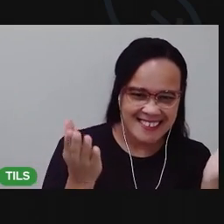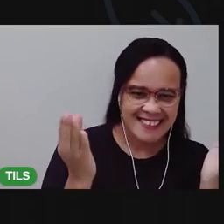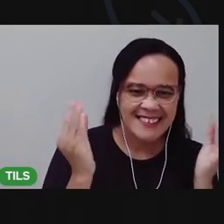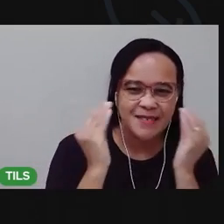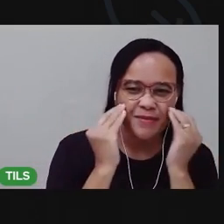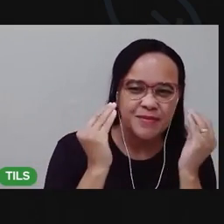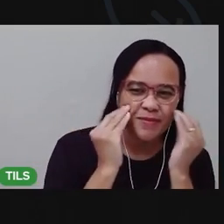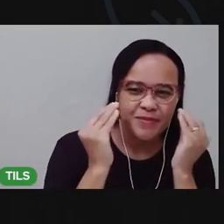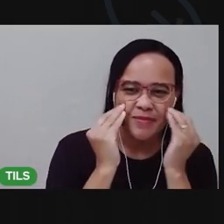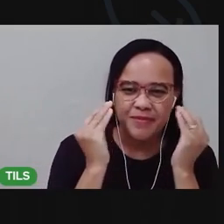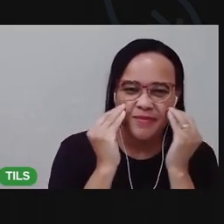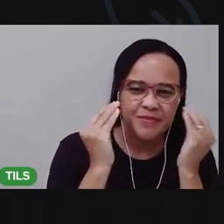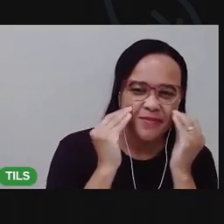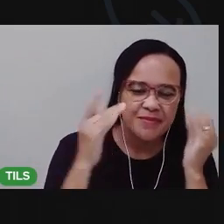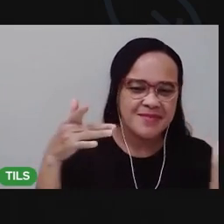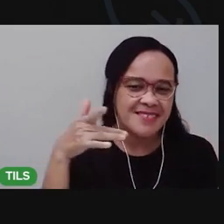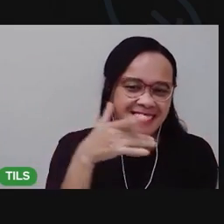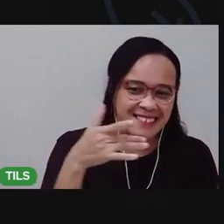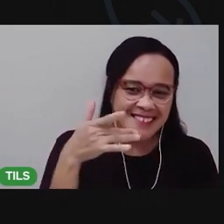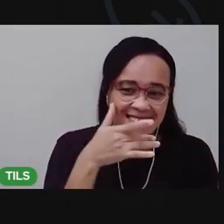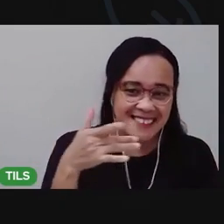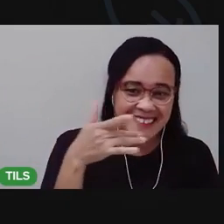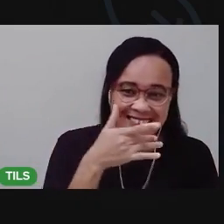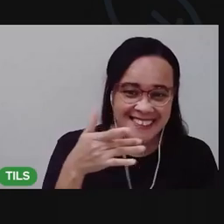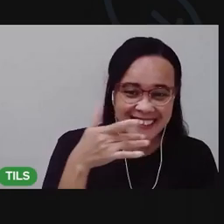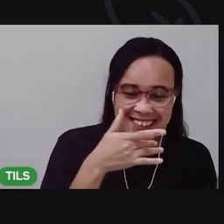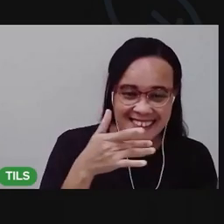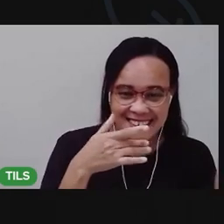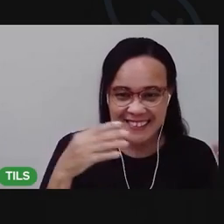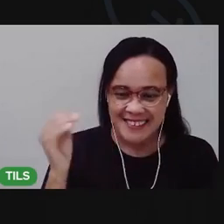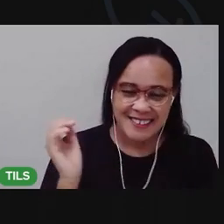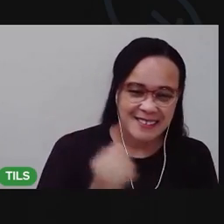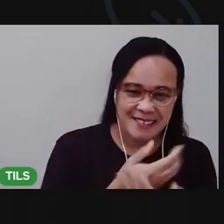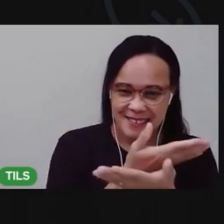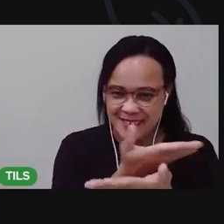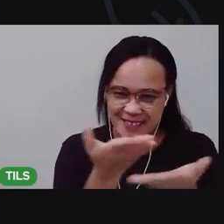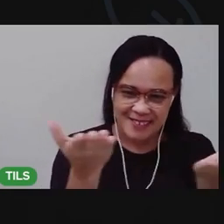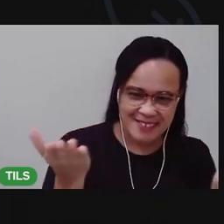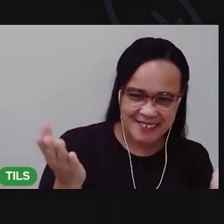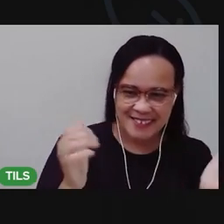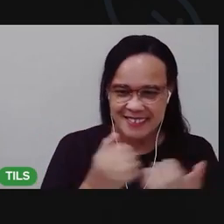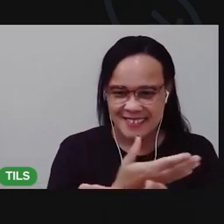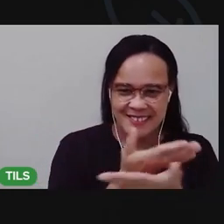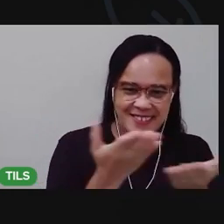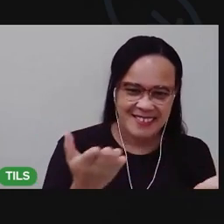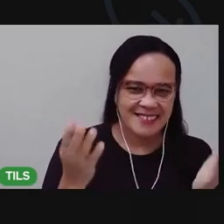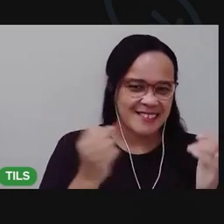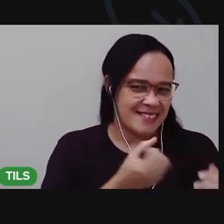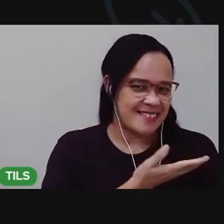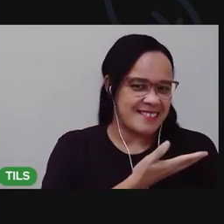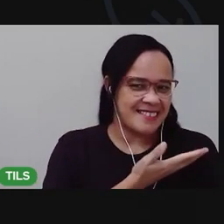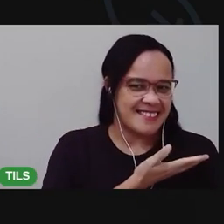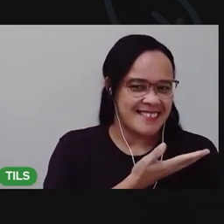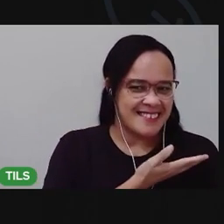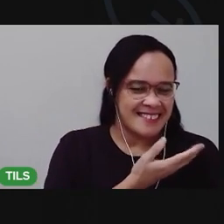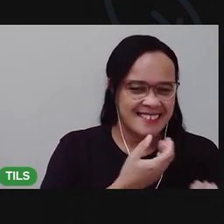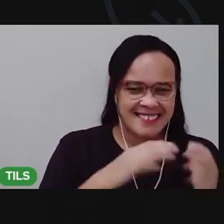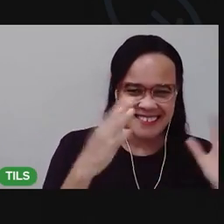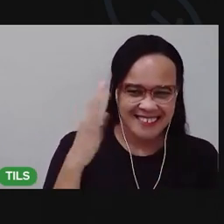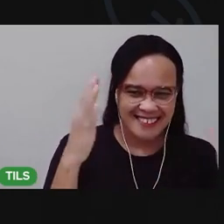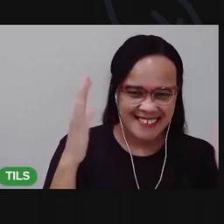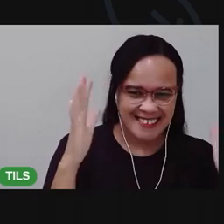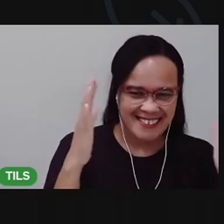Manda um beijinho bem gostosinho. Para você, para você, meu amiguinho!